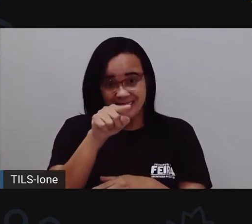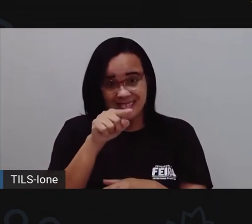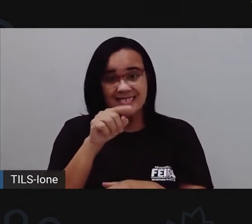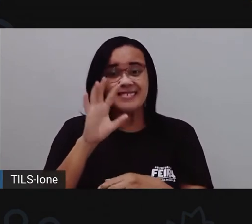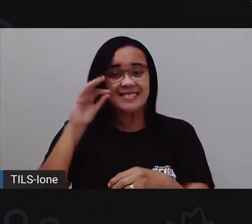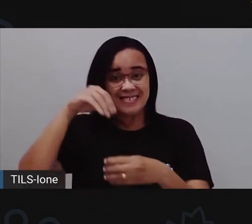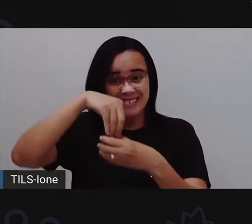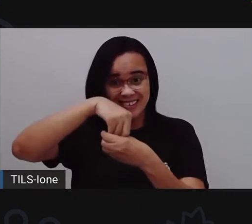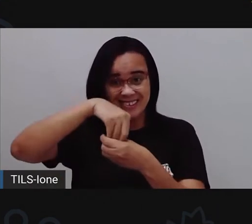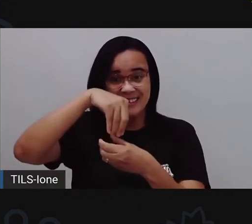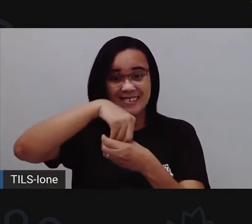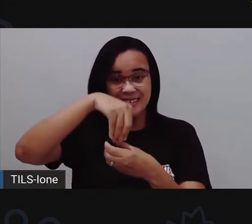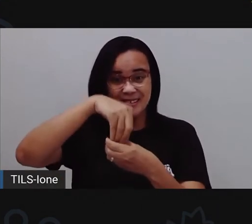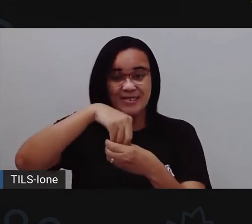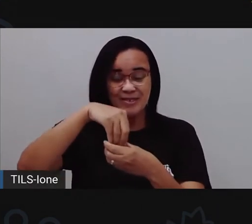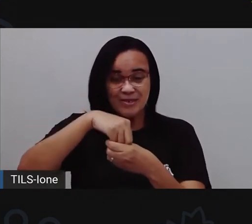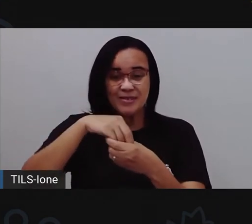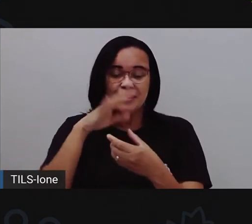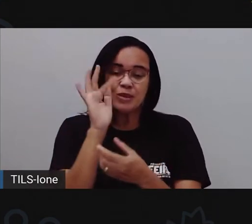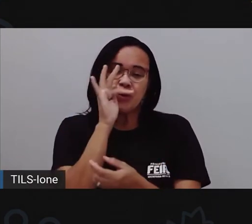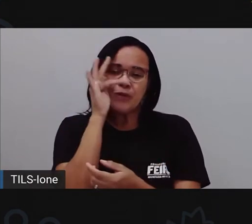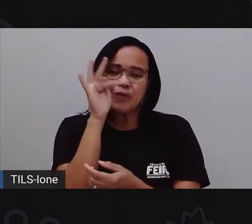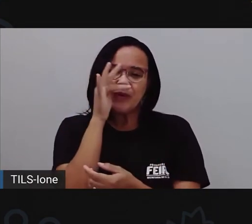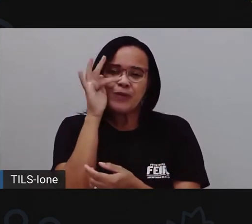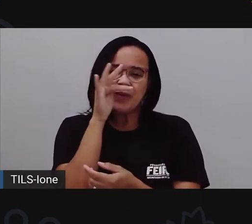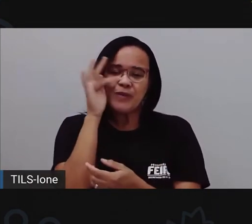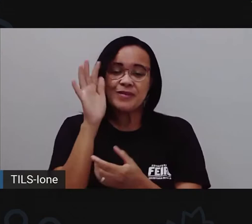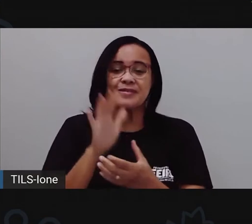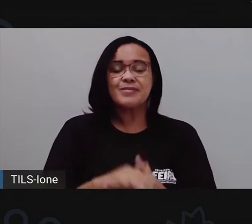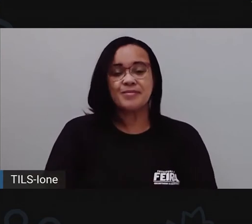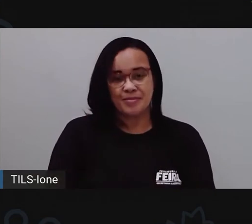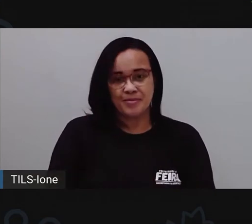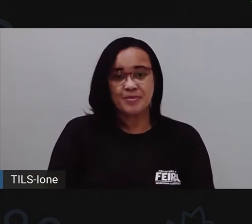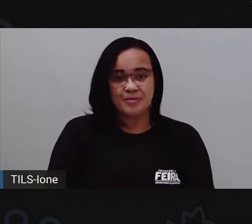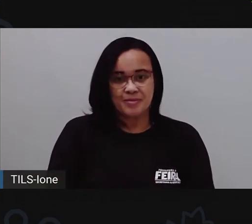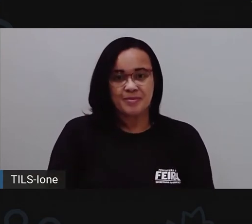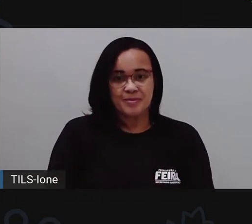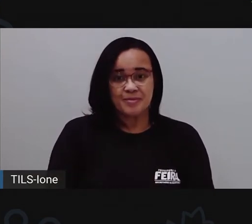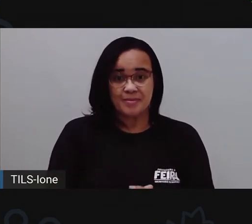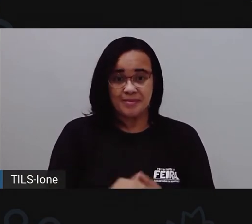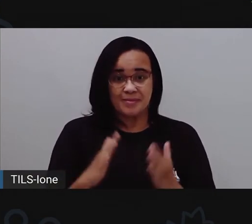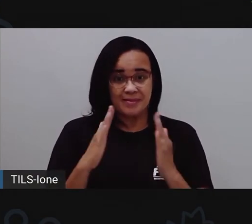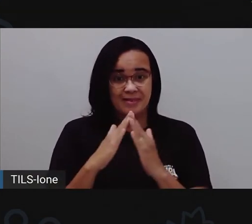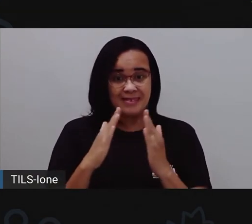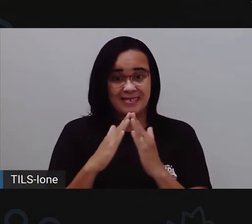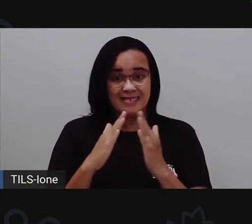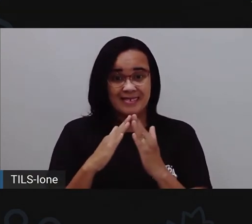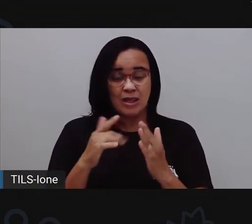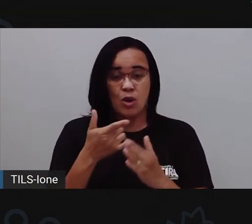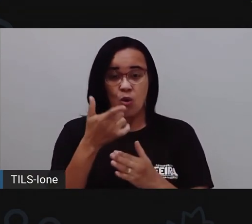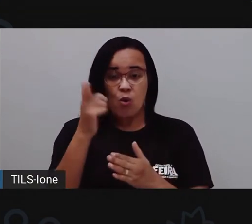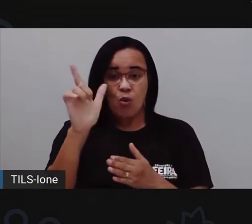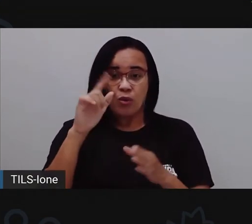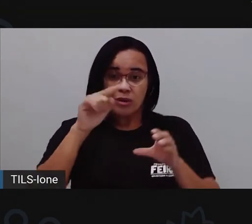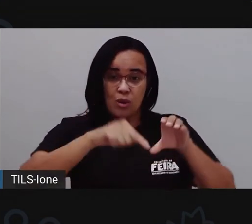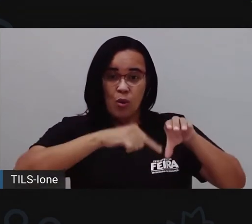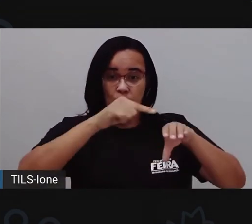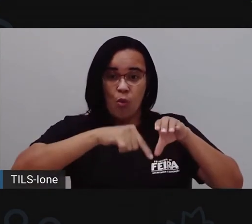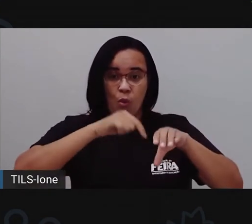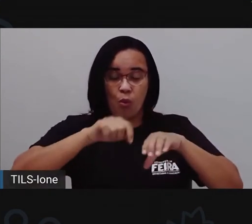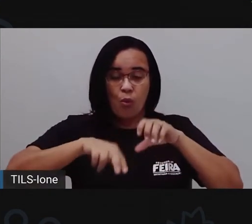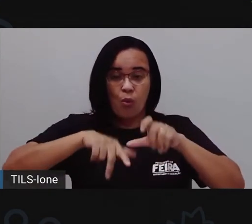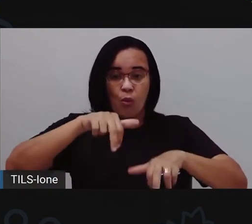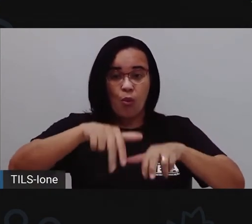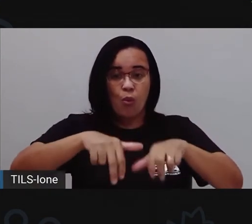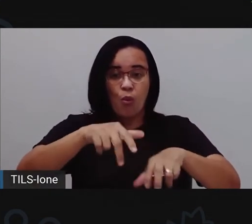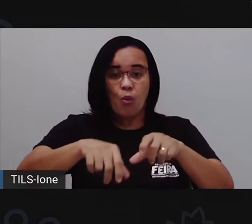que mora numa flor, numa rosa. Deixa eu ver outra casa. Ah, a casa que é enrolada e andante.